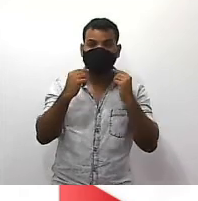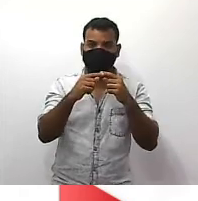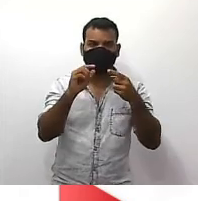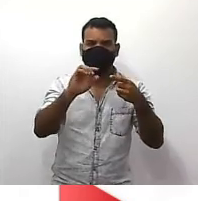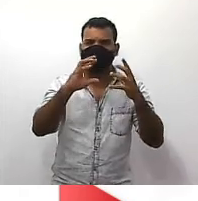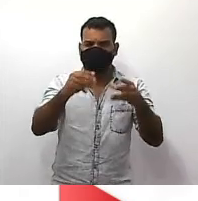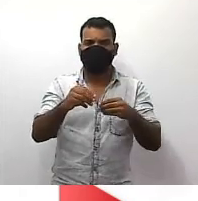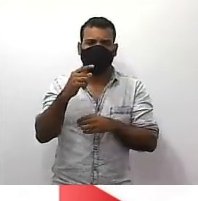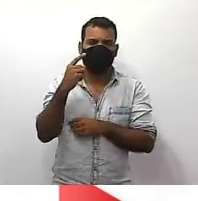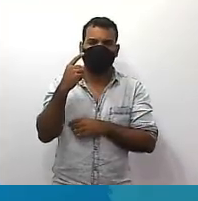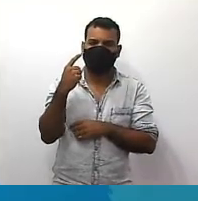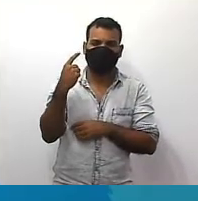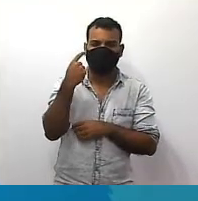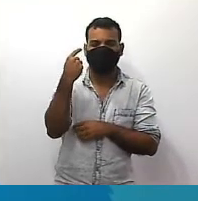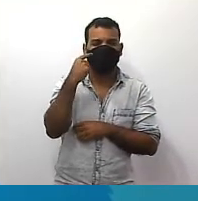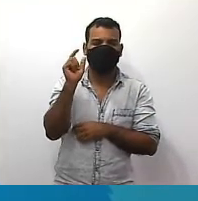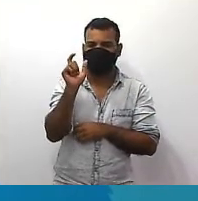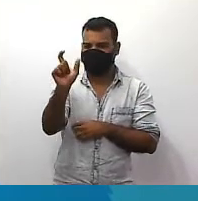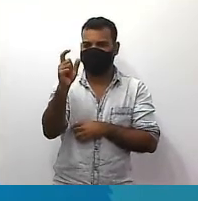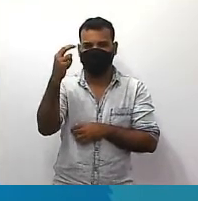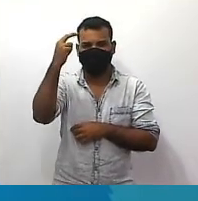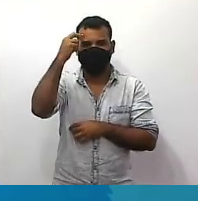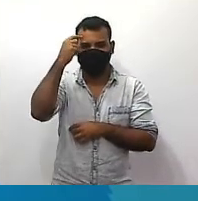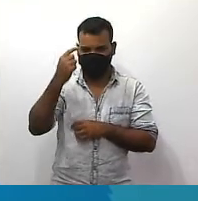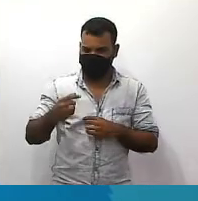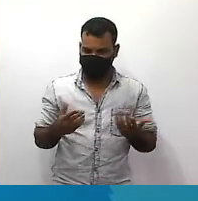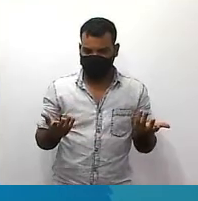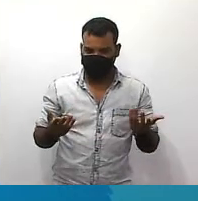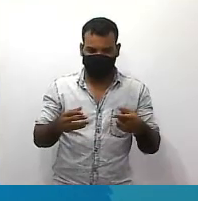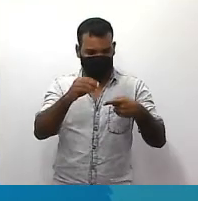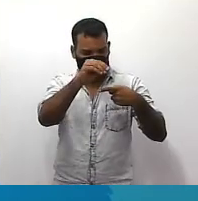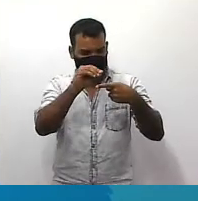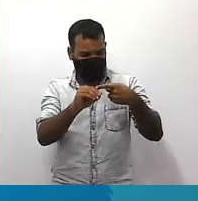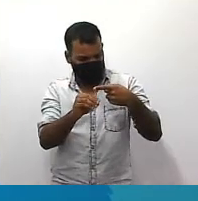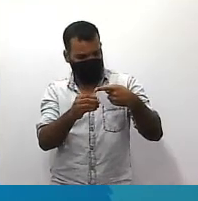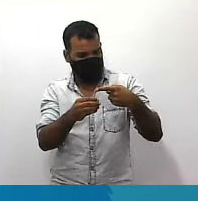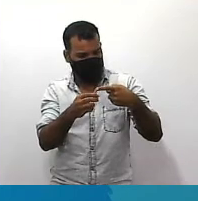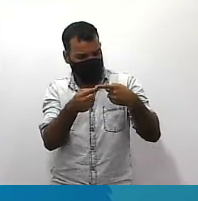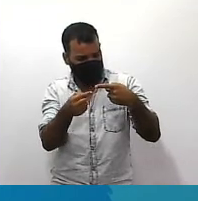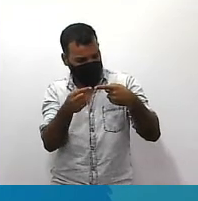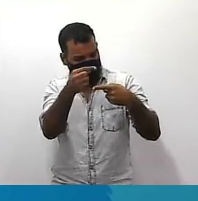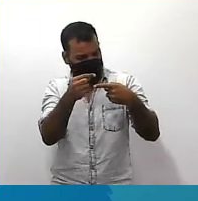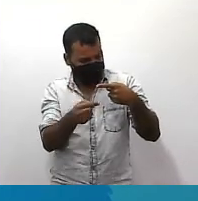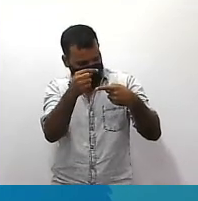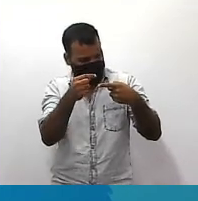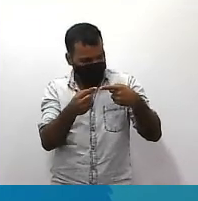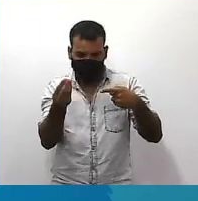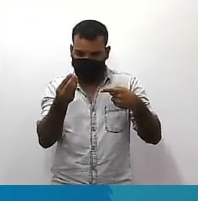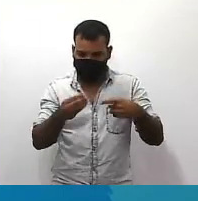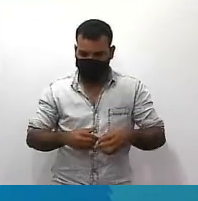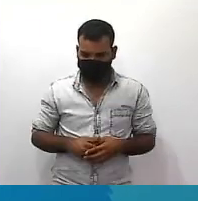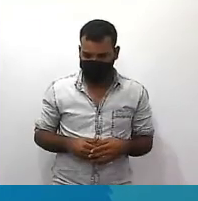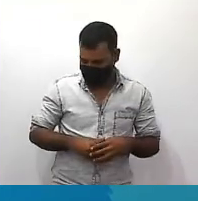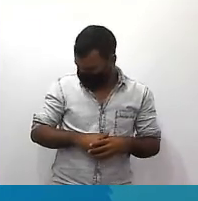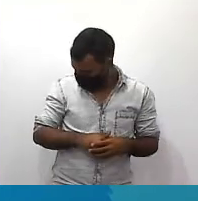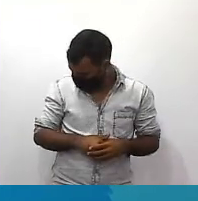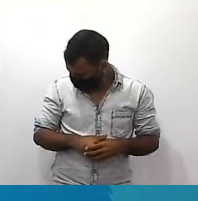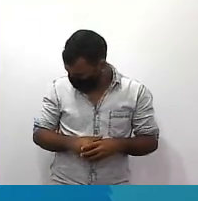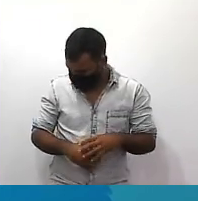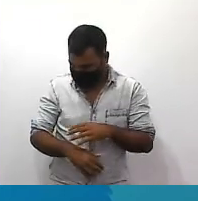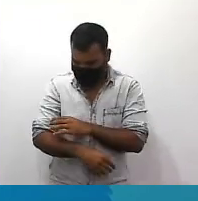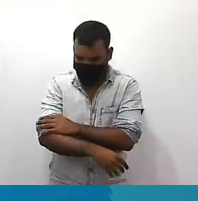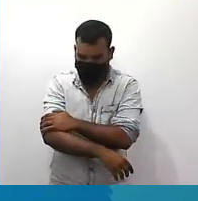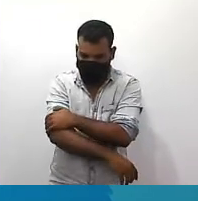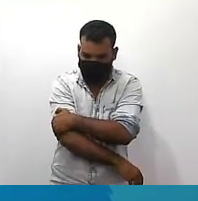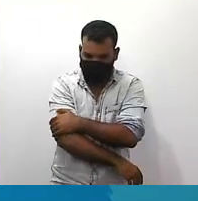denominador se eu lembrar diminuendo isso me e subtraindo é a mesma coisa numerador e denominador tá bom se ligou